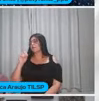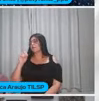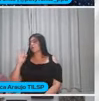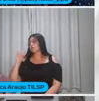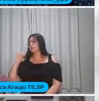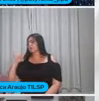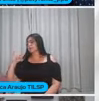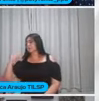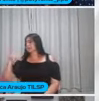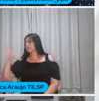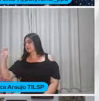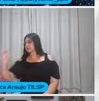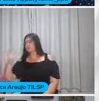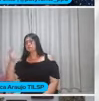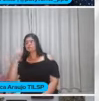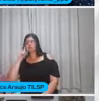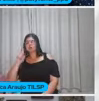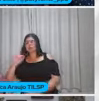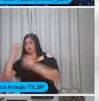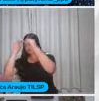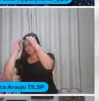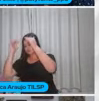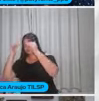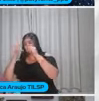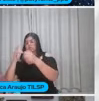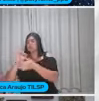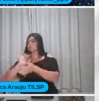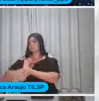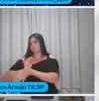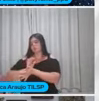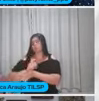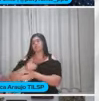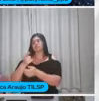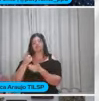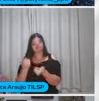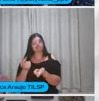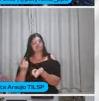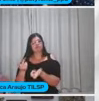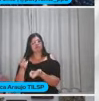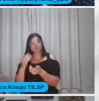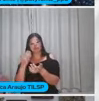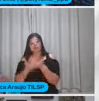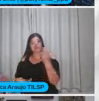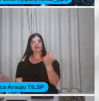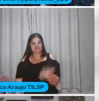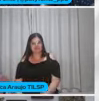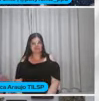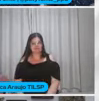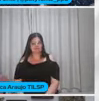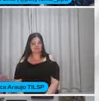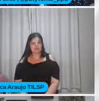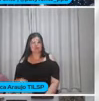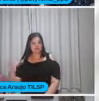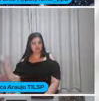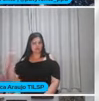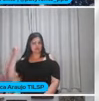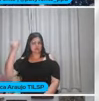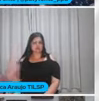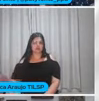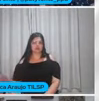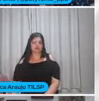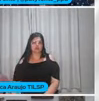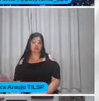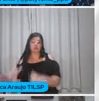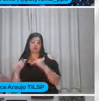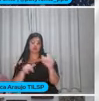respeitar o outro Sem discriminar Então a gente não pode perder de vista Essa importância Que